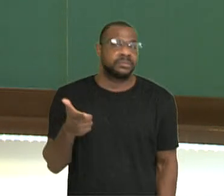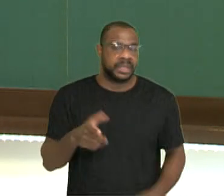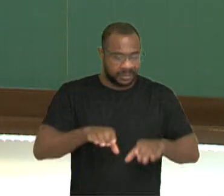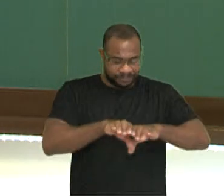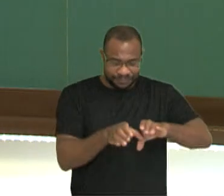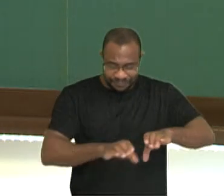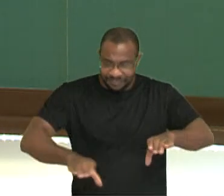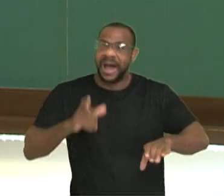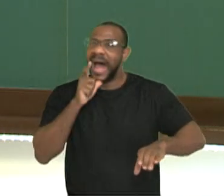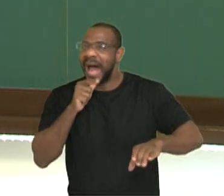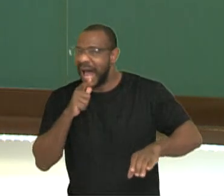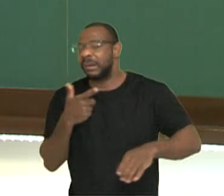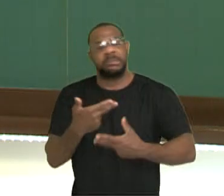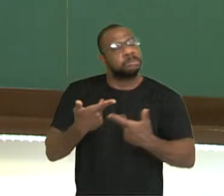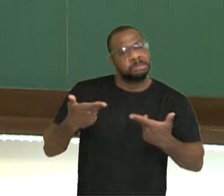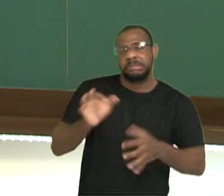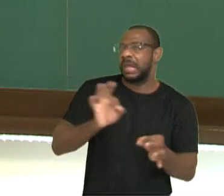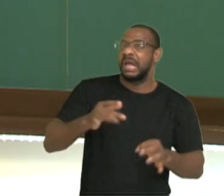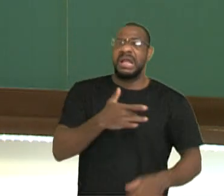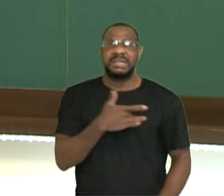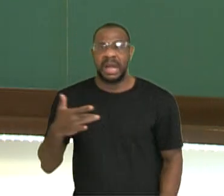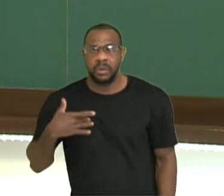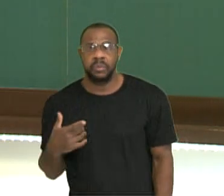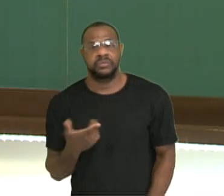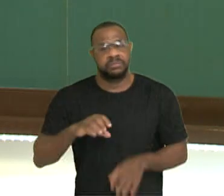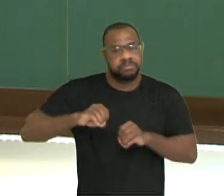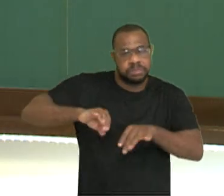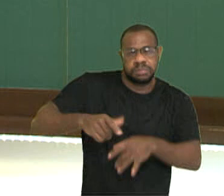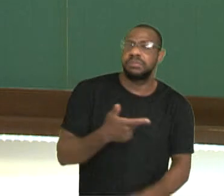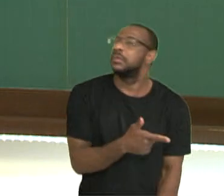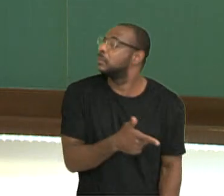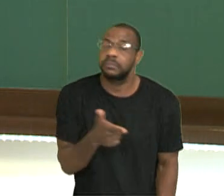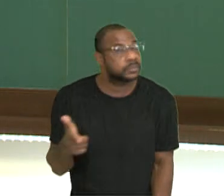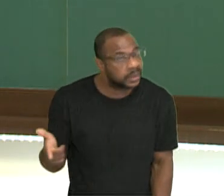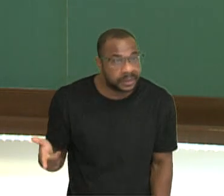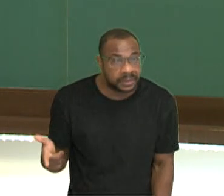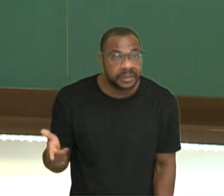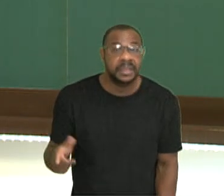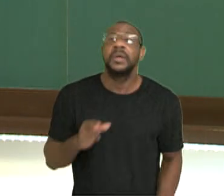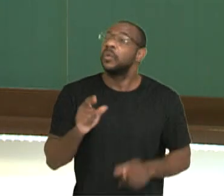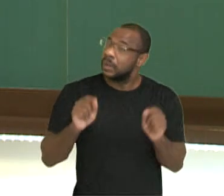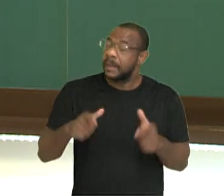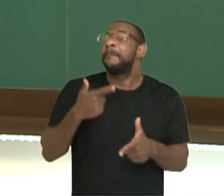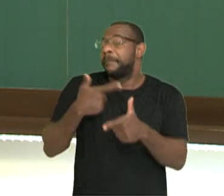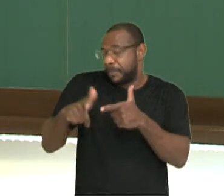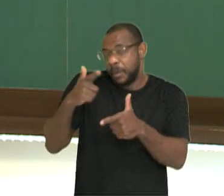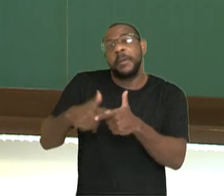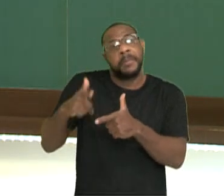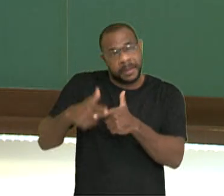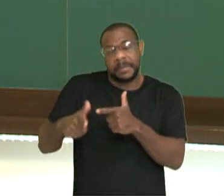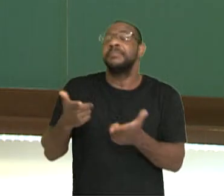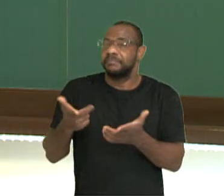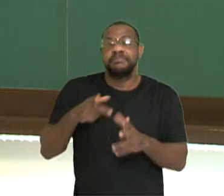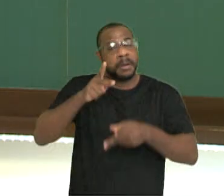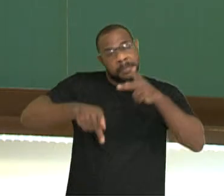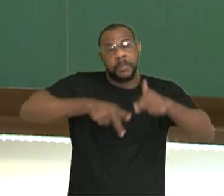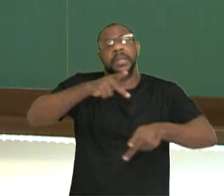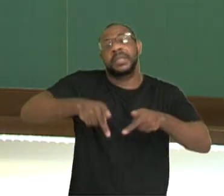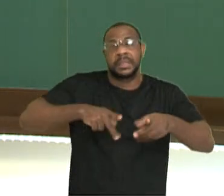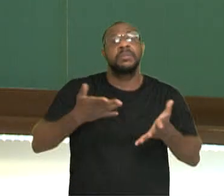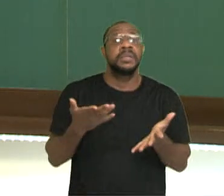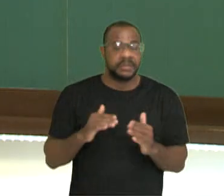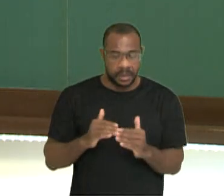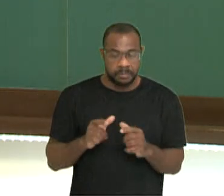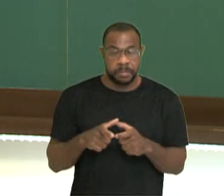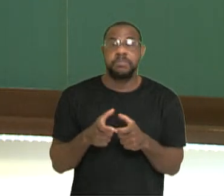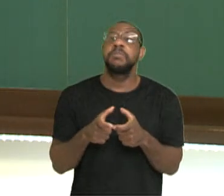básico ou mesmo à saúde e educação. Tudo isso vai gerar consequências para a população e vai tornar